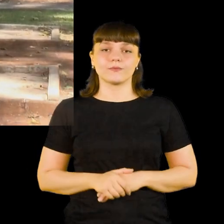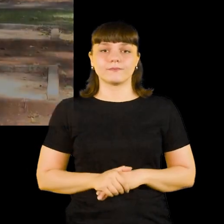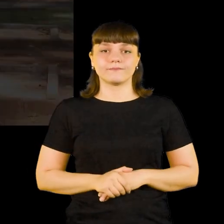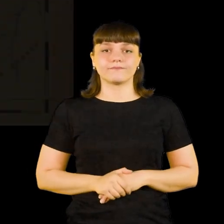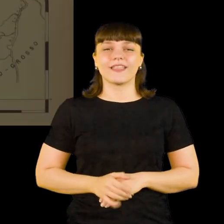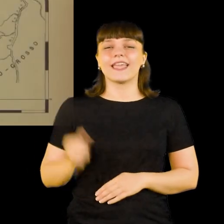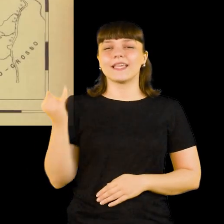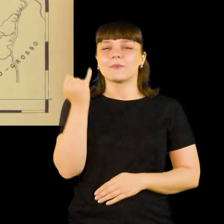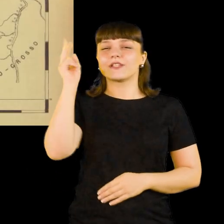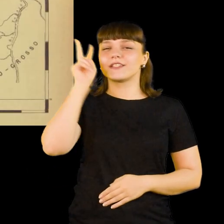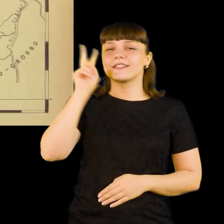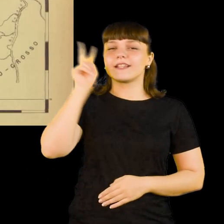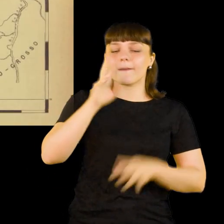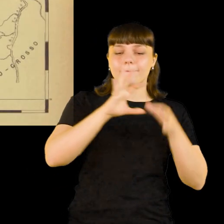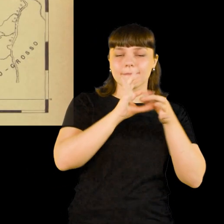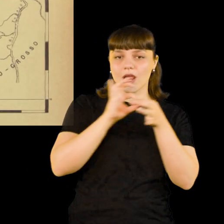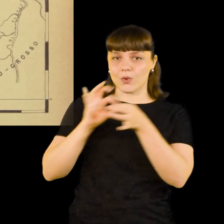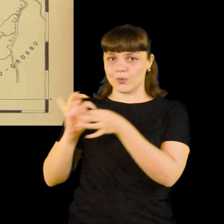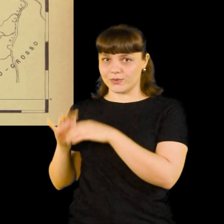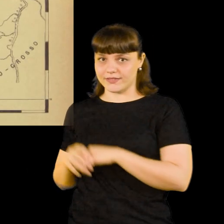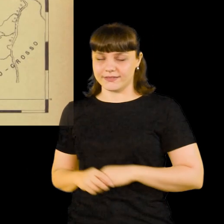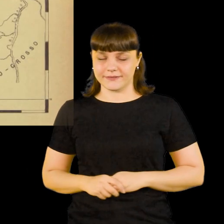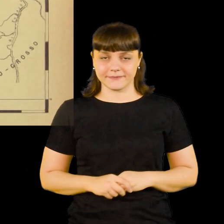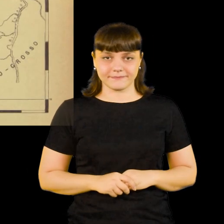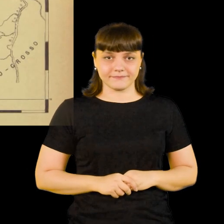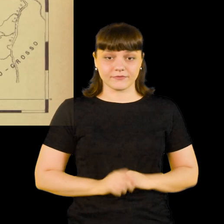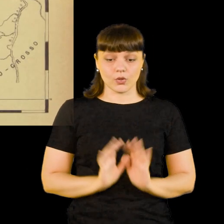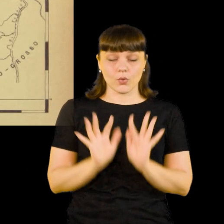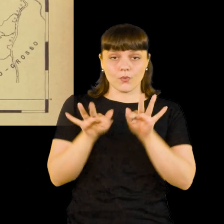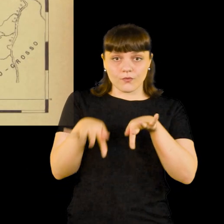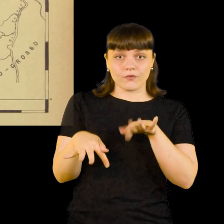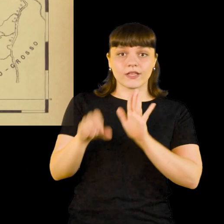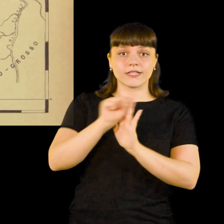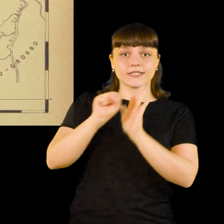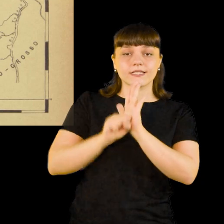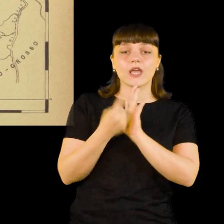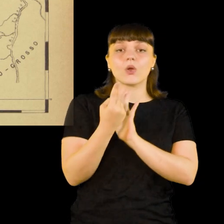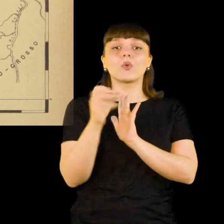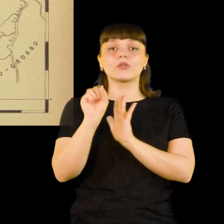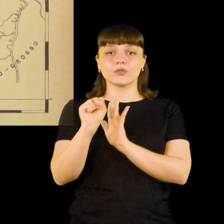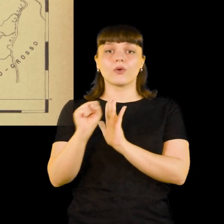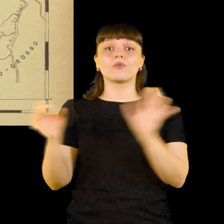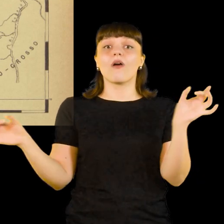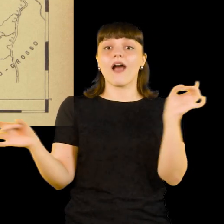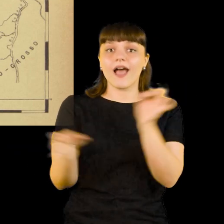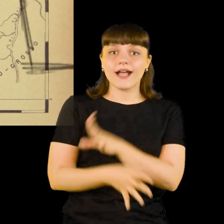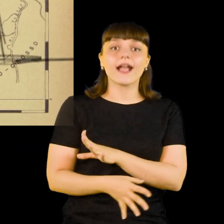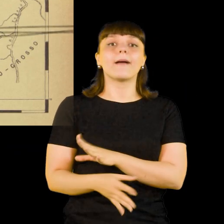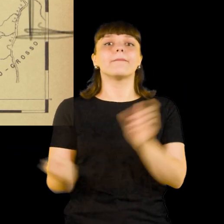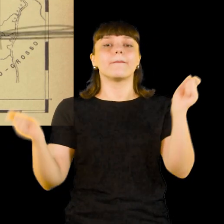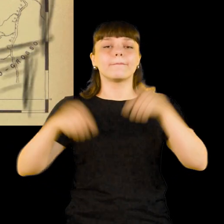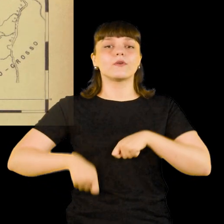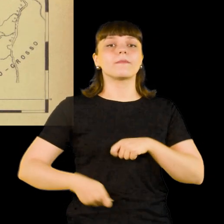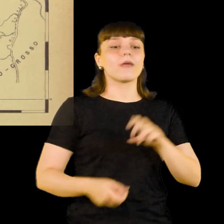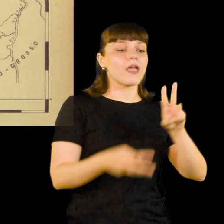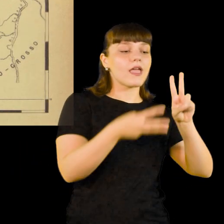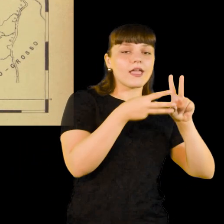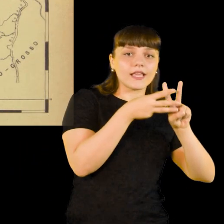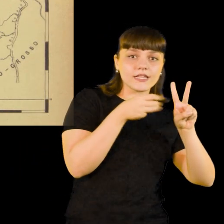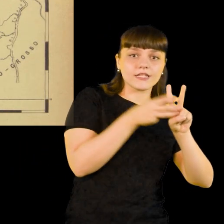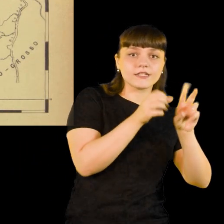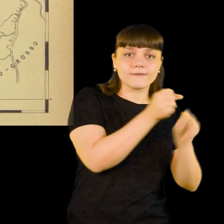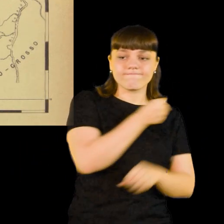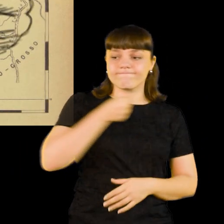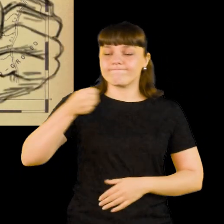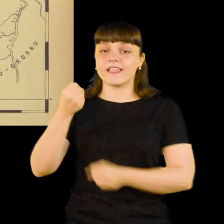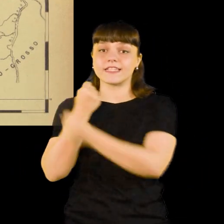liberdade. Vamos lembrar o contexto dessa parte da história. No final do século XVIII, acaba a possibilidade de escravizar